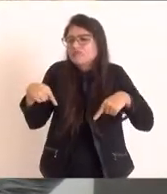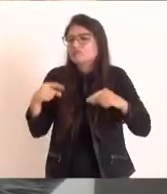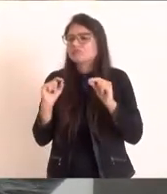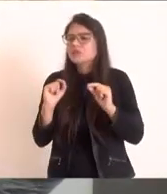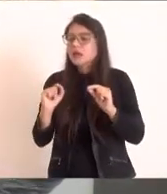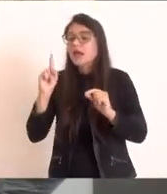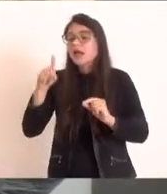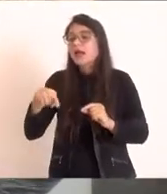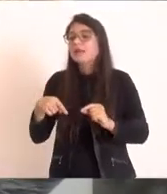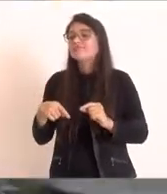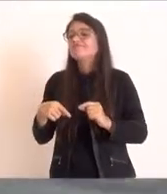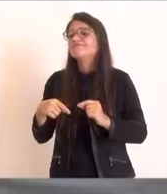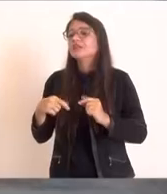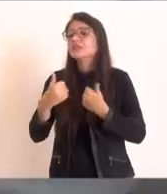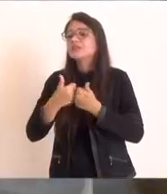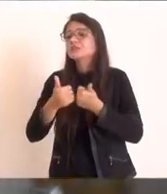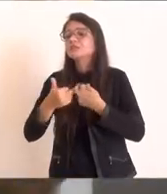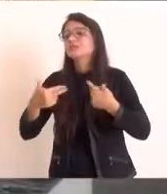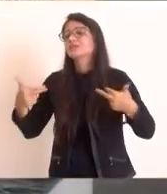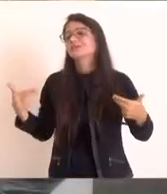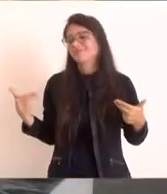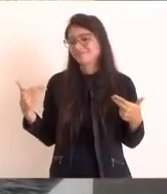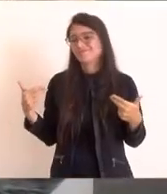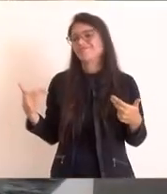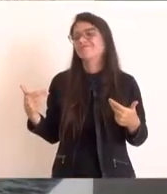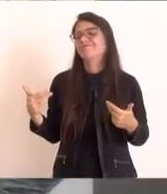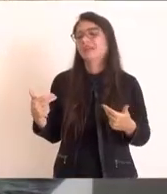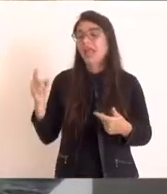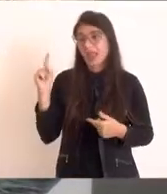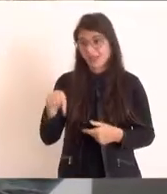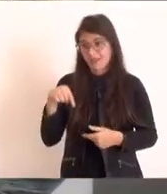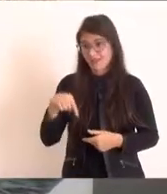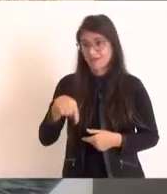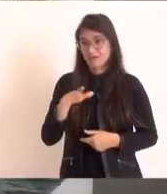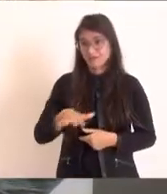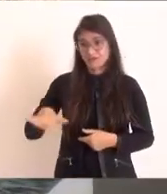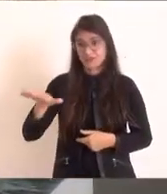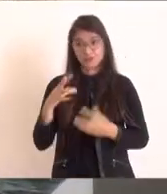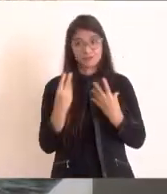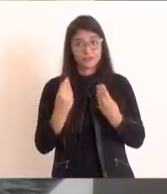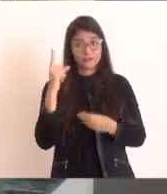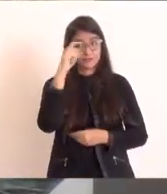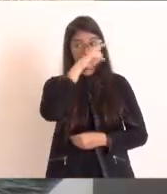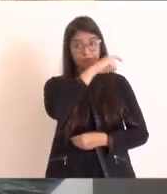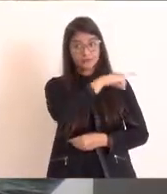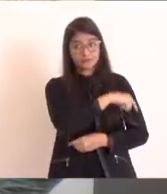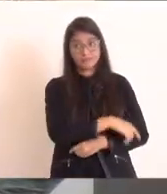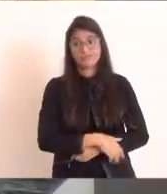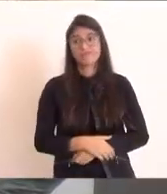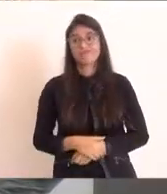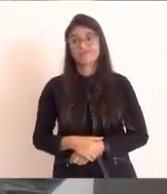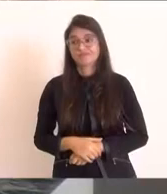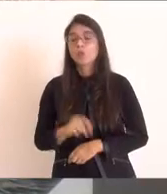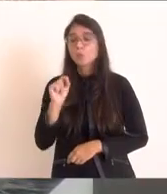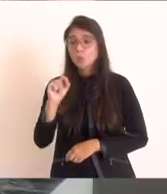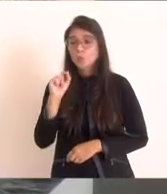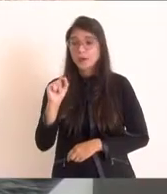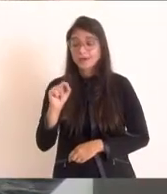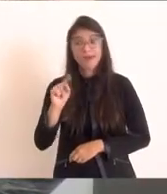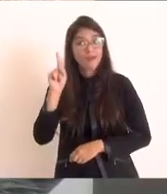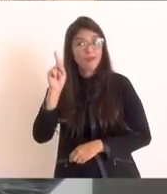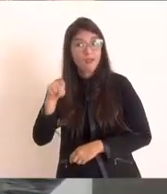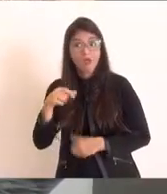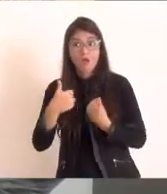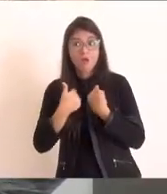transporte. Nós, aqui na região, temos muita dificuldade por conta do valor